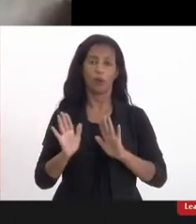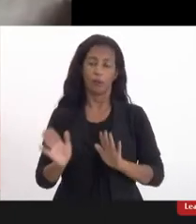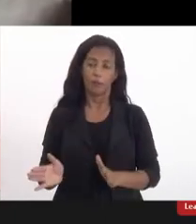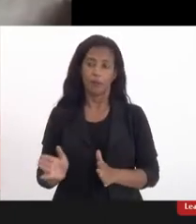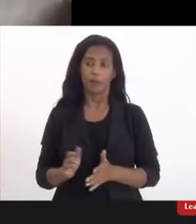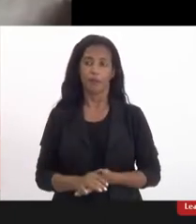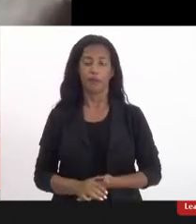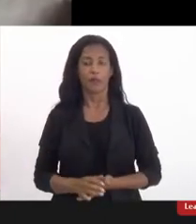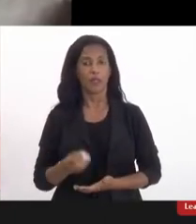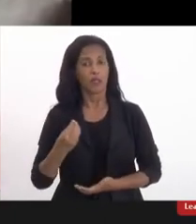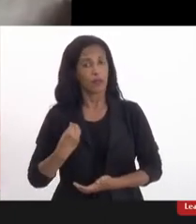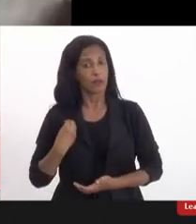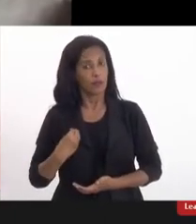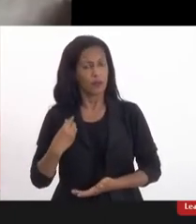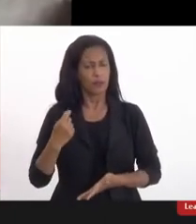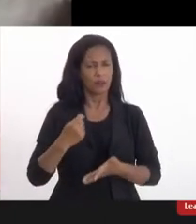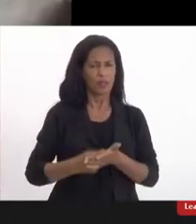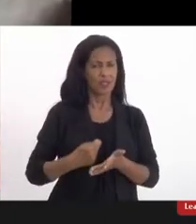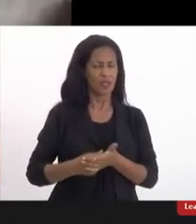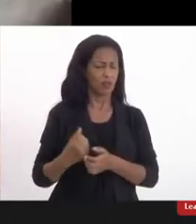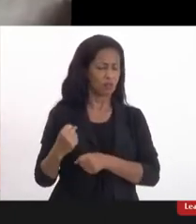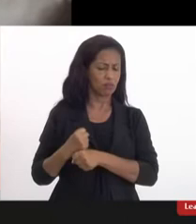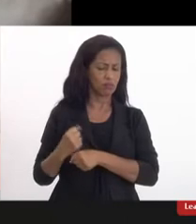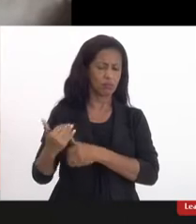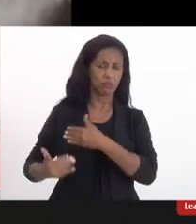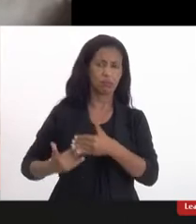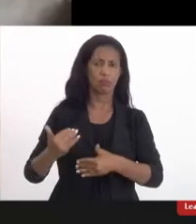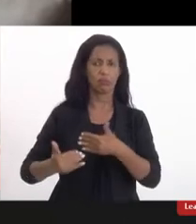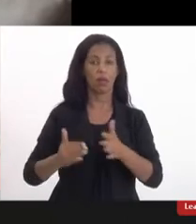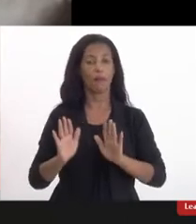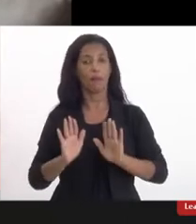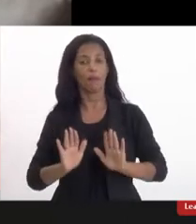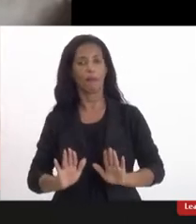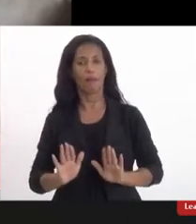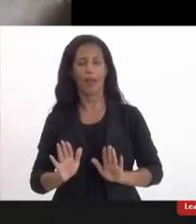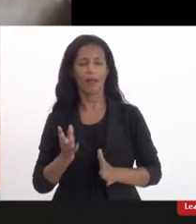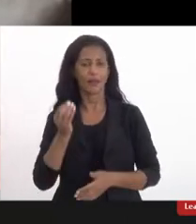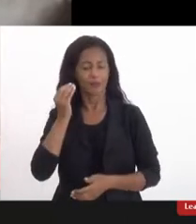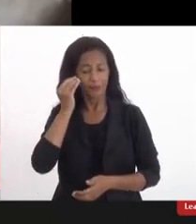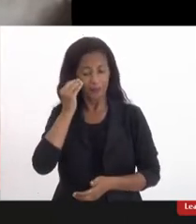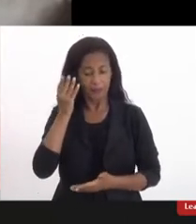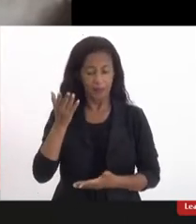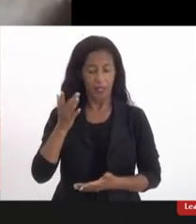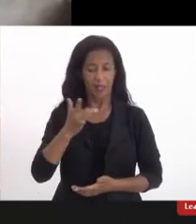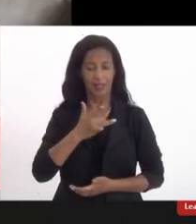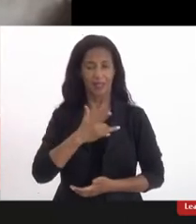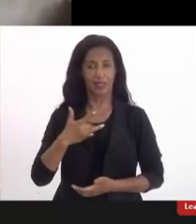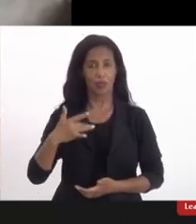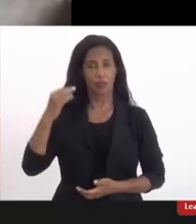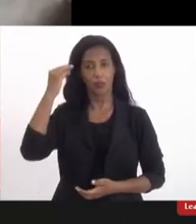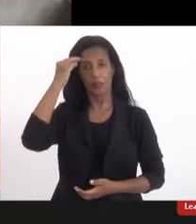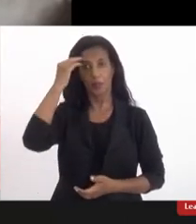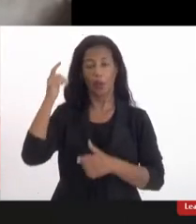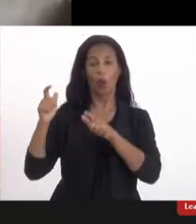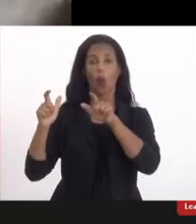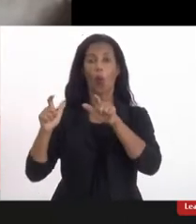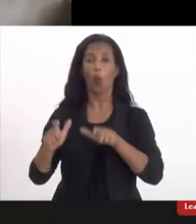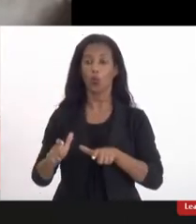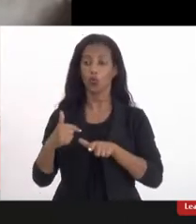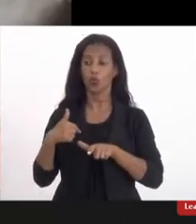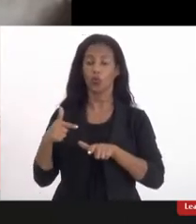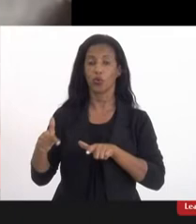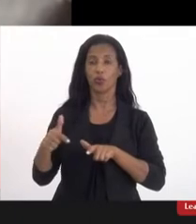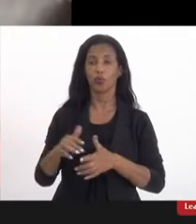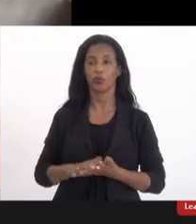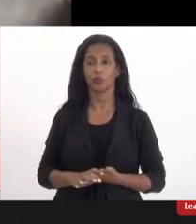vivencio essa luta há muito tempo mas ainda na perspectiva da saúde mental onde eu fiz a minha